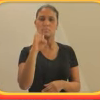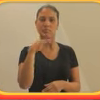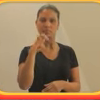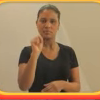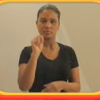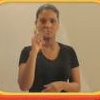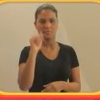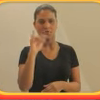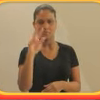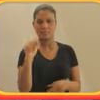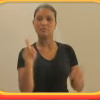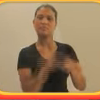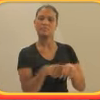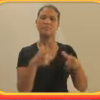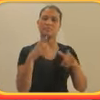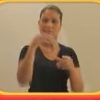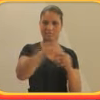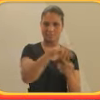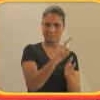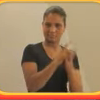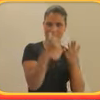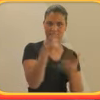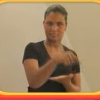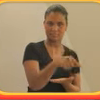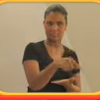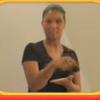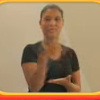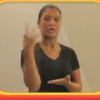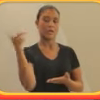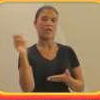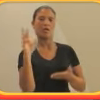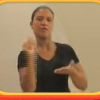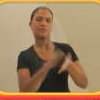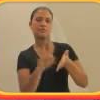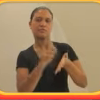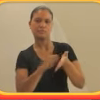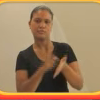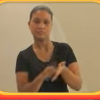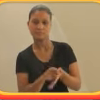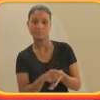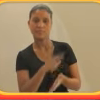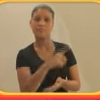Na época, o Marcelo Rubens Paiva também trabalhava na Folha, um escritor, né?